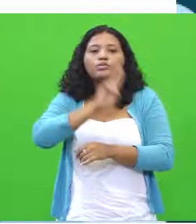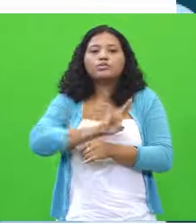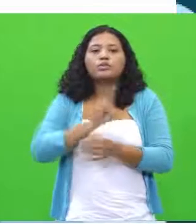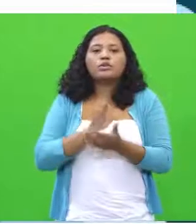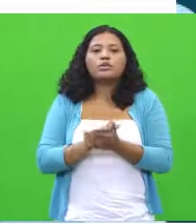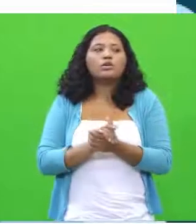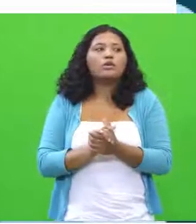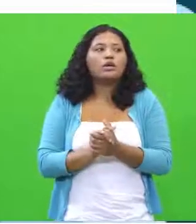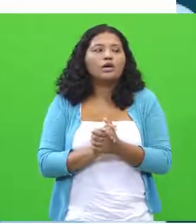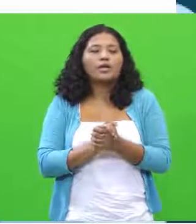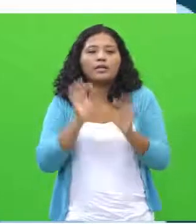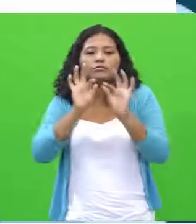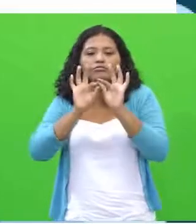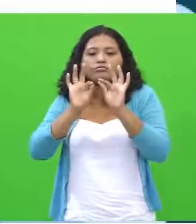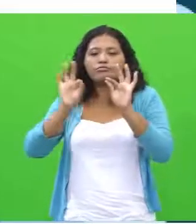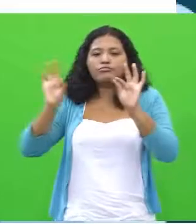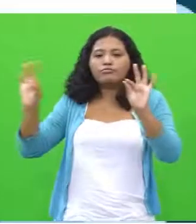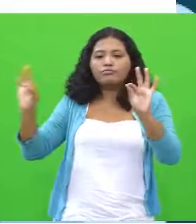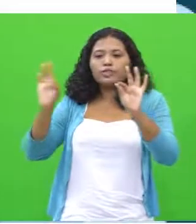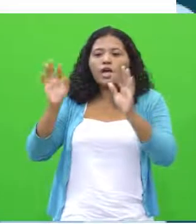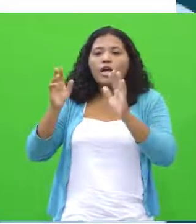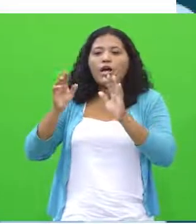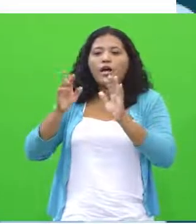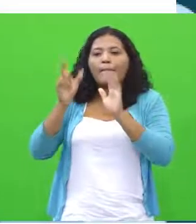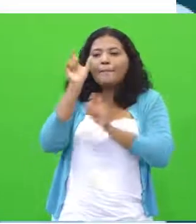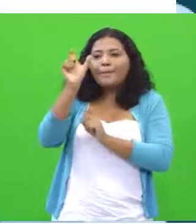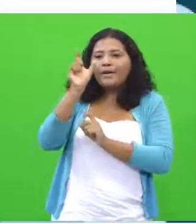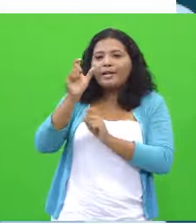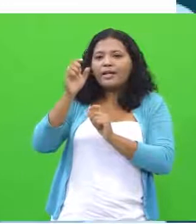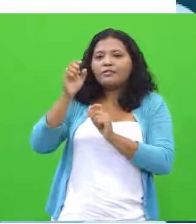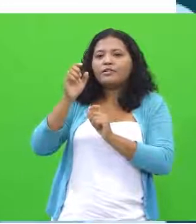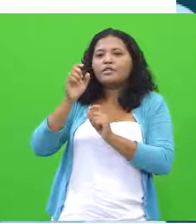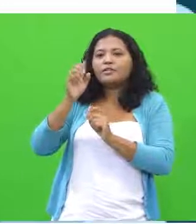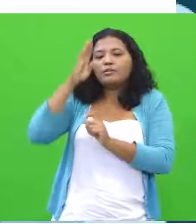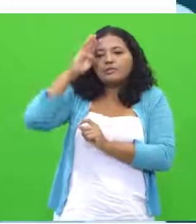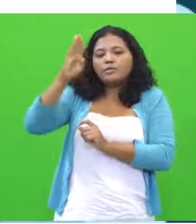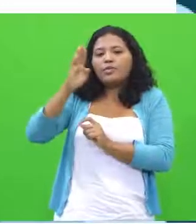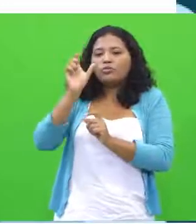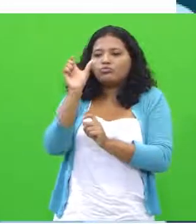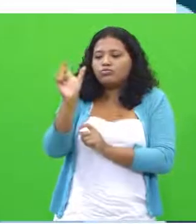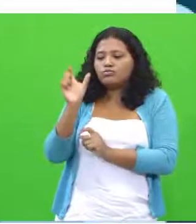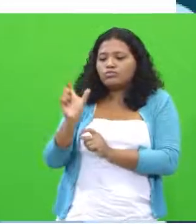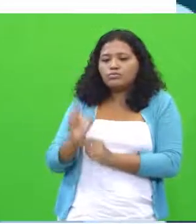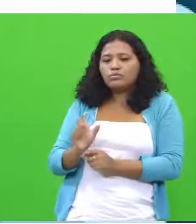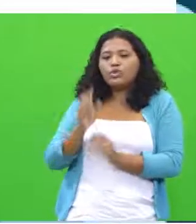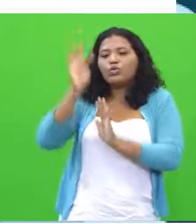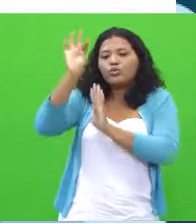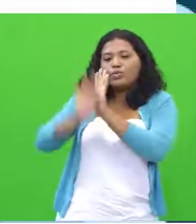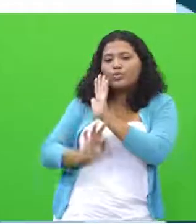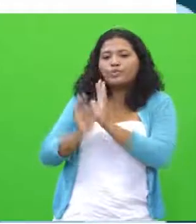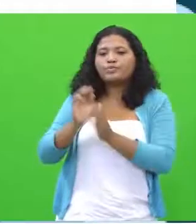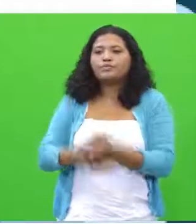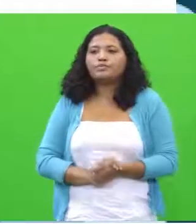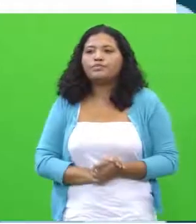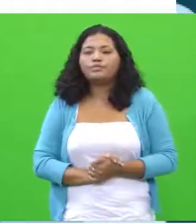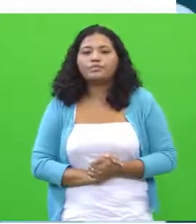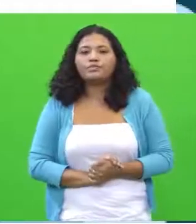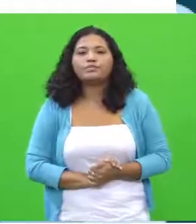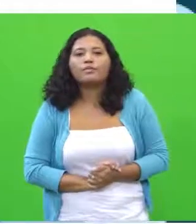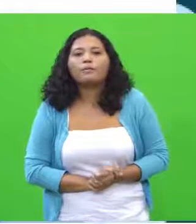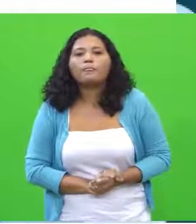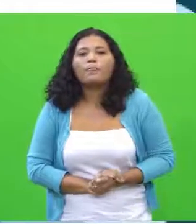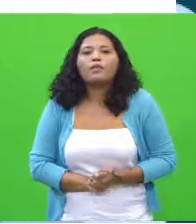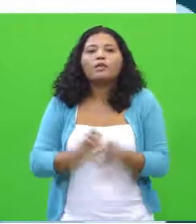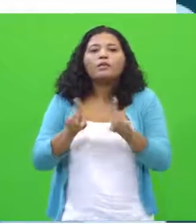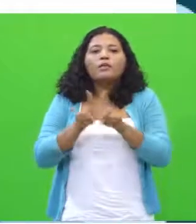destacando aí para vocês palavras-chave. Então, ele está tratando o quê? De uma pesquisa. Está trazendo à tona uma pesquisa a respeito disso.